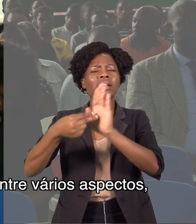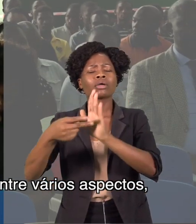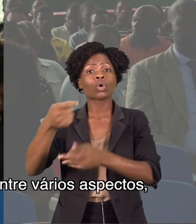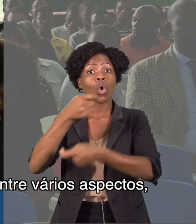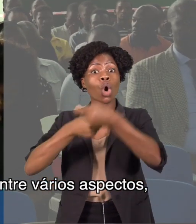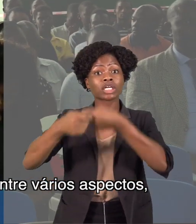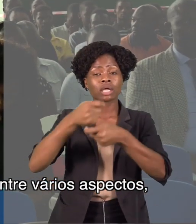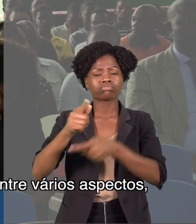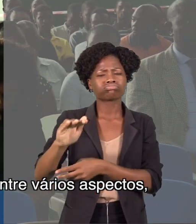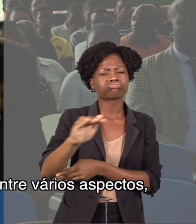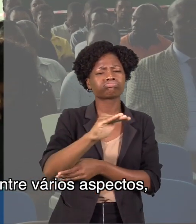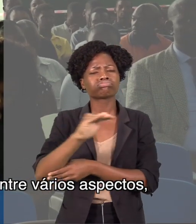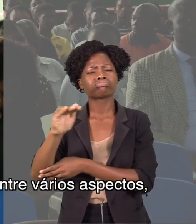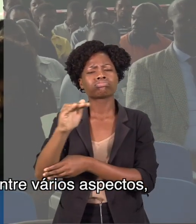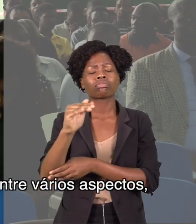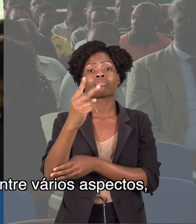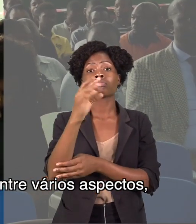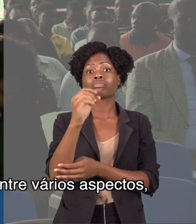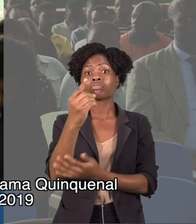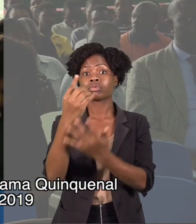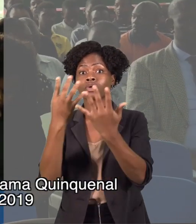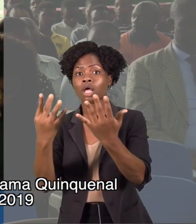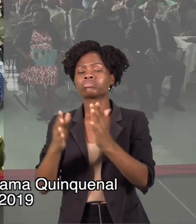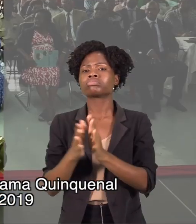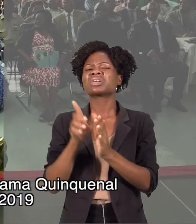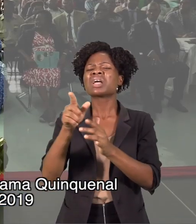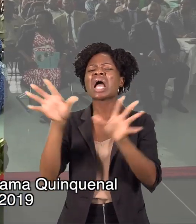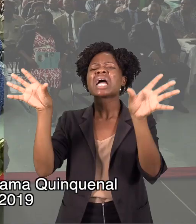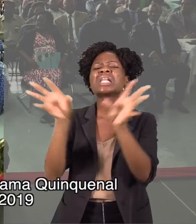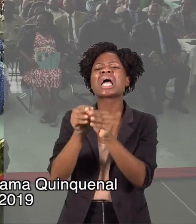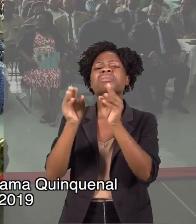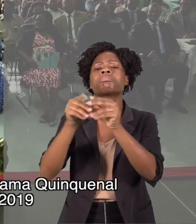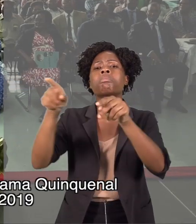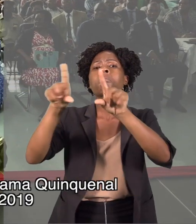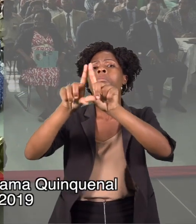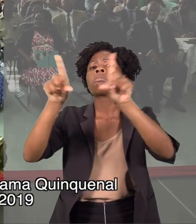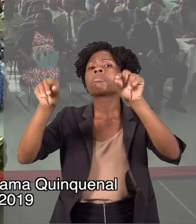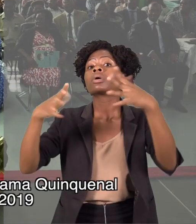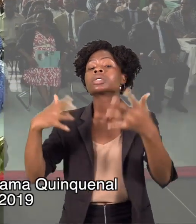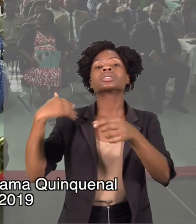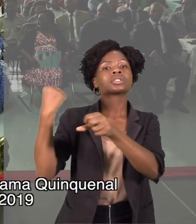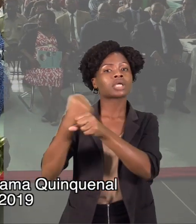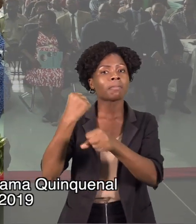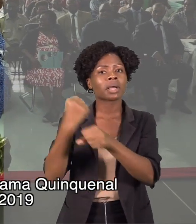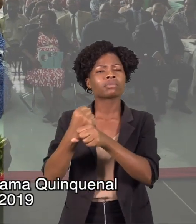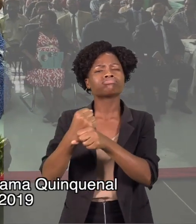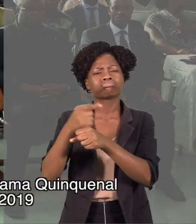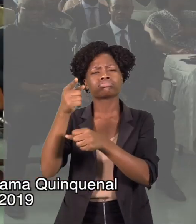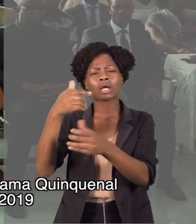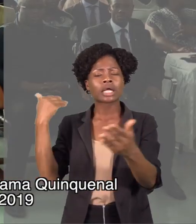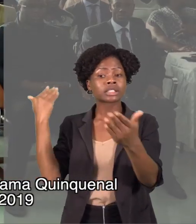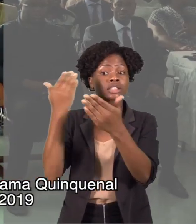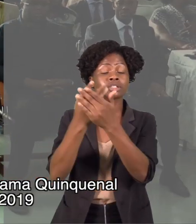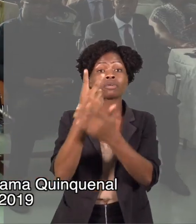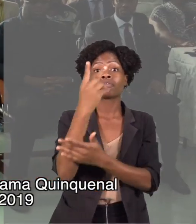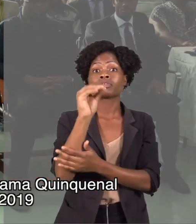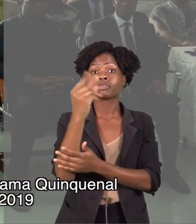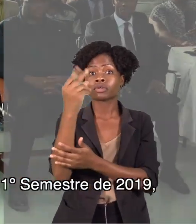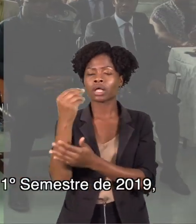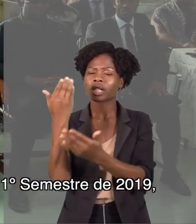será debatido, dentre vários aspectos, o balanço preliminar do Programa Quinquenal do Governo 2015